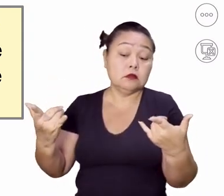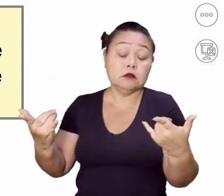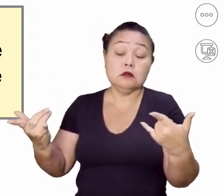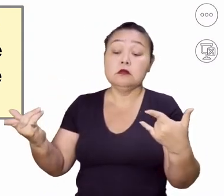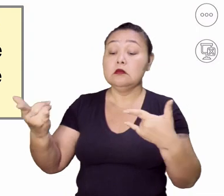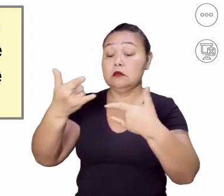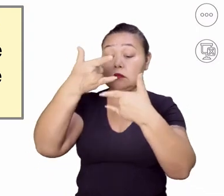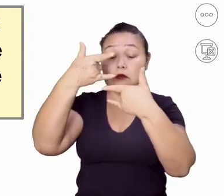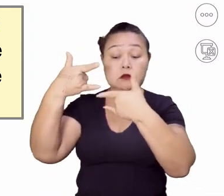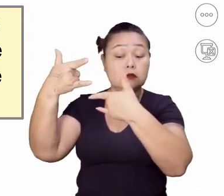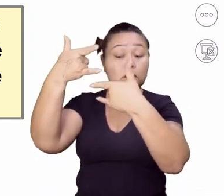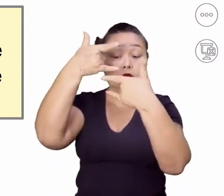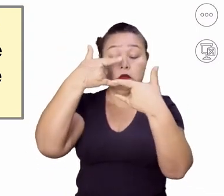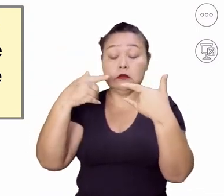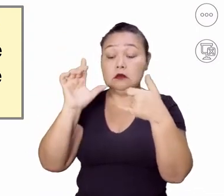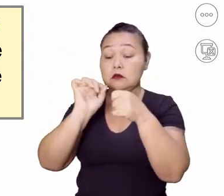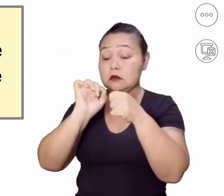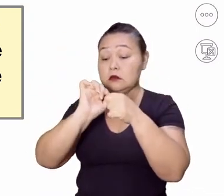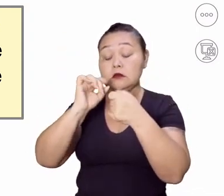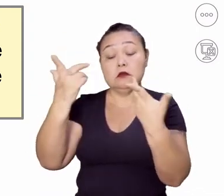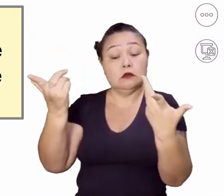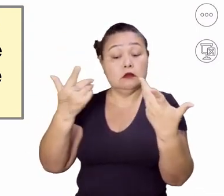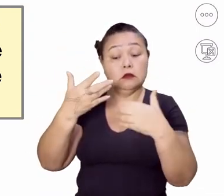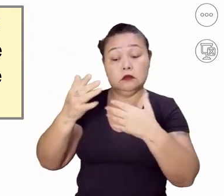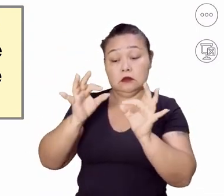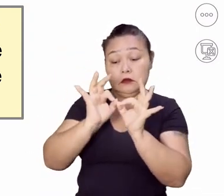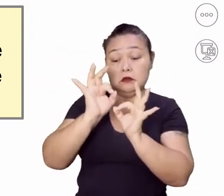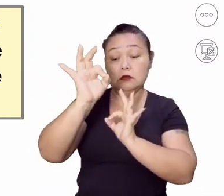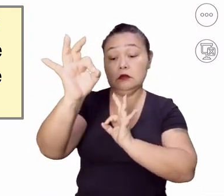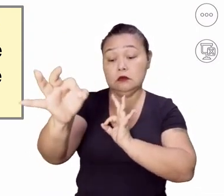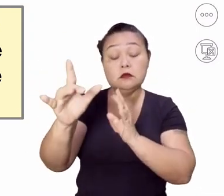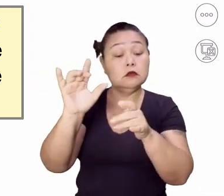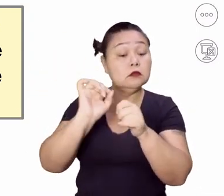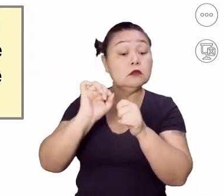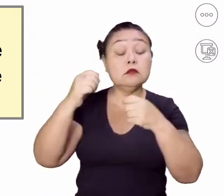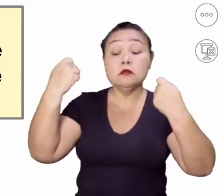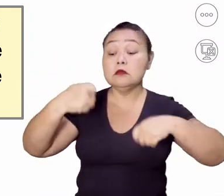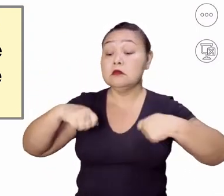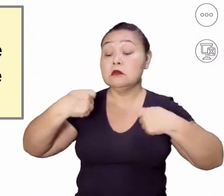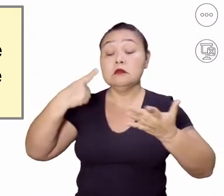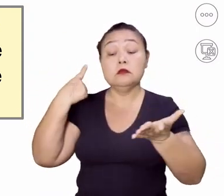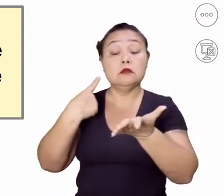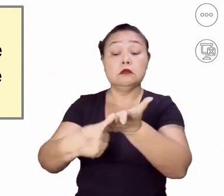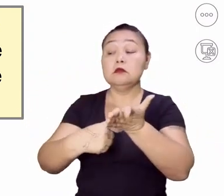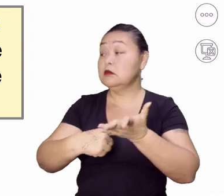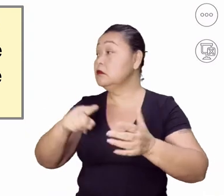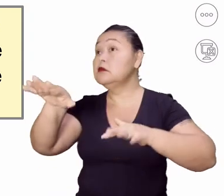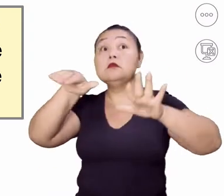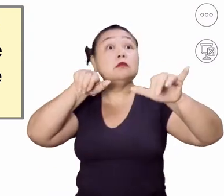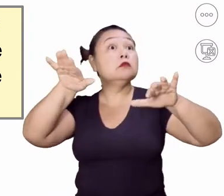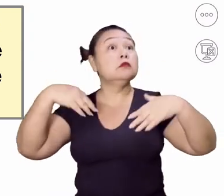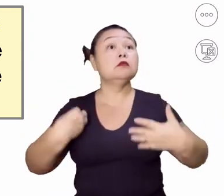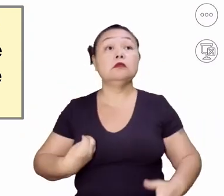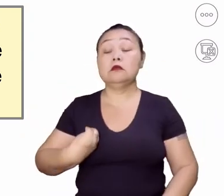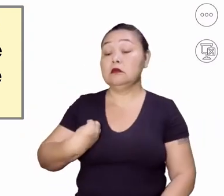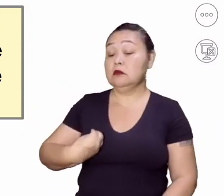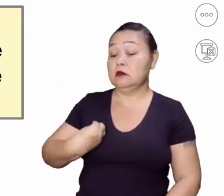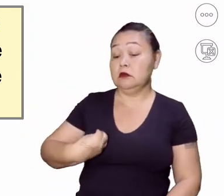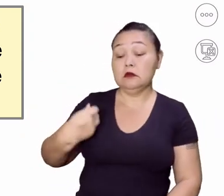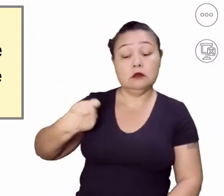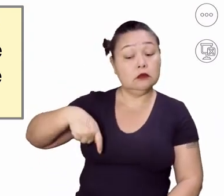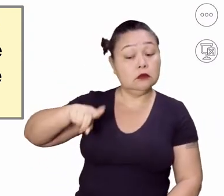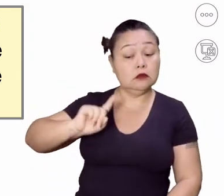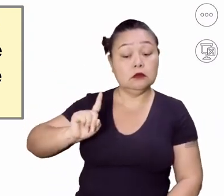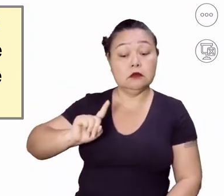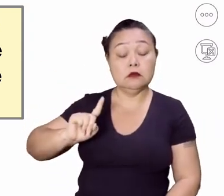Google Meet, né? Fazendo reuniões à distância. Hoje, você não precisa marcar uma reunião para todo mundo estar presente, né?